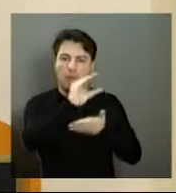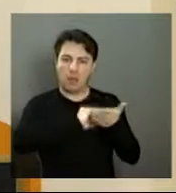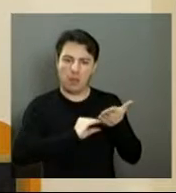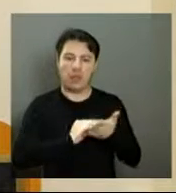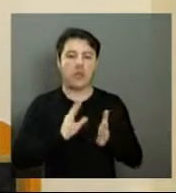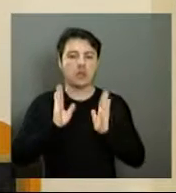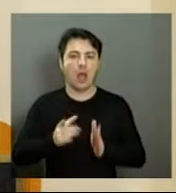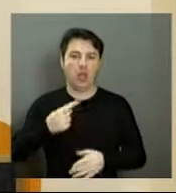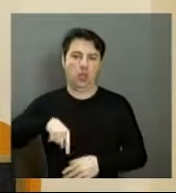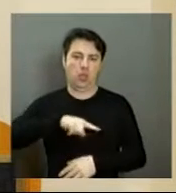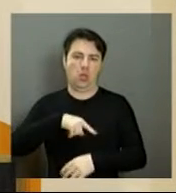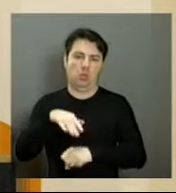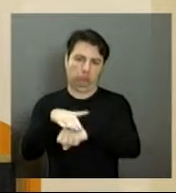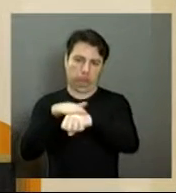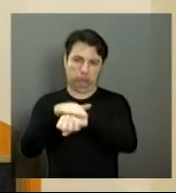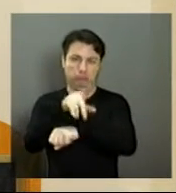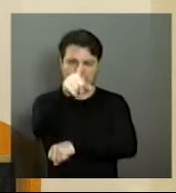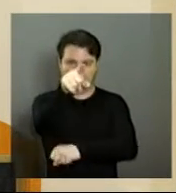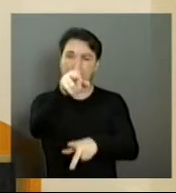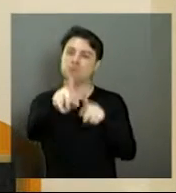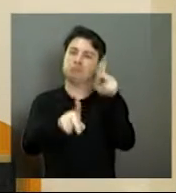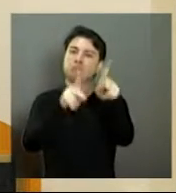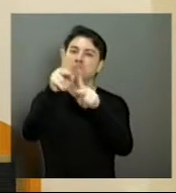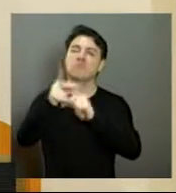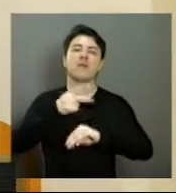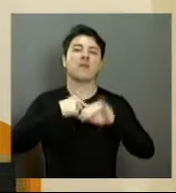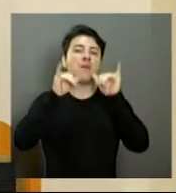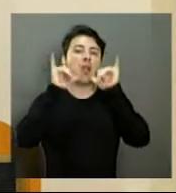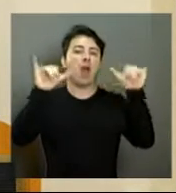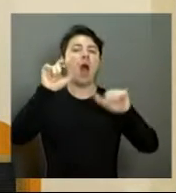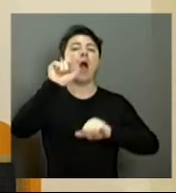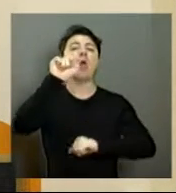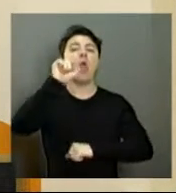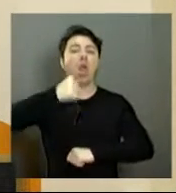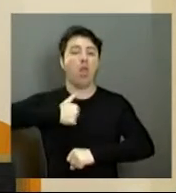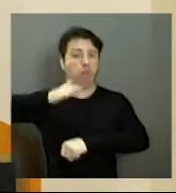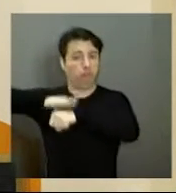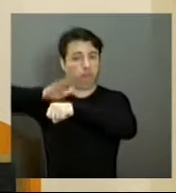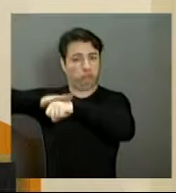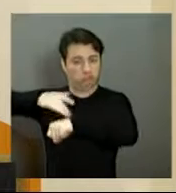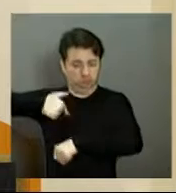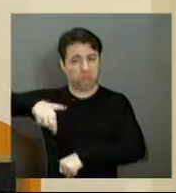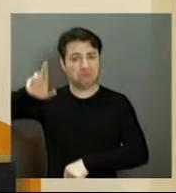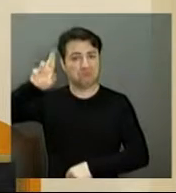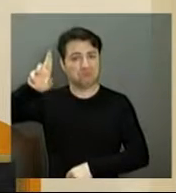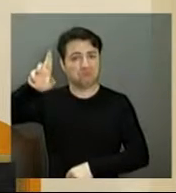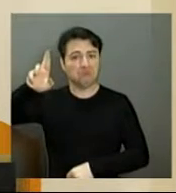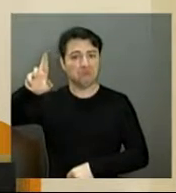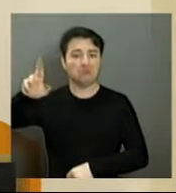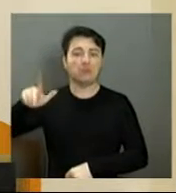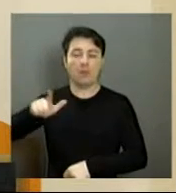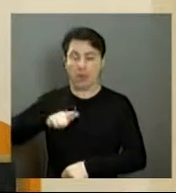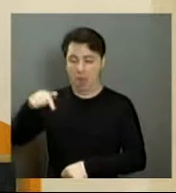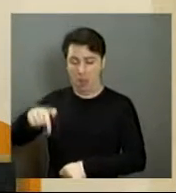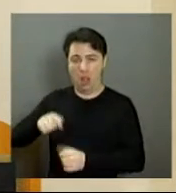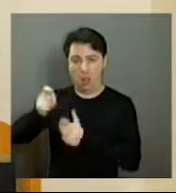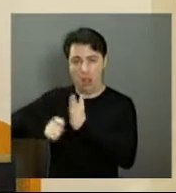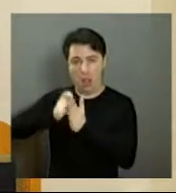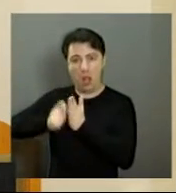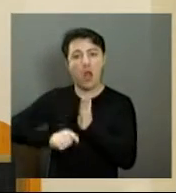estamos aí dialogando com a população, dizendo da nossa autoria do fato. Nós conquistamos essa emenda para Araraquara